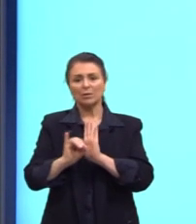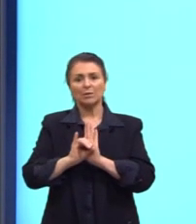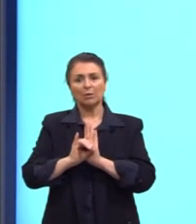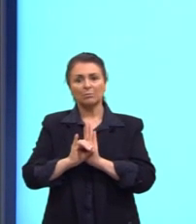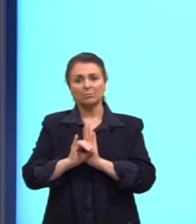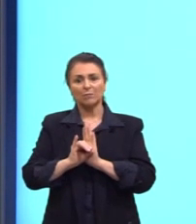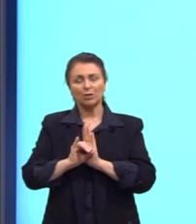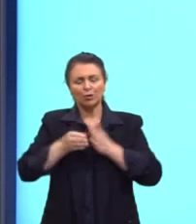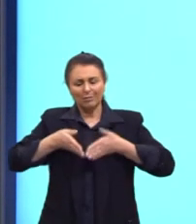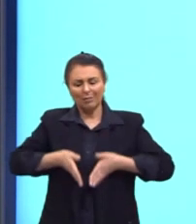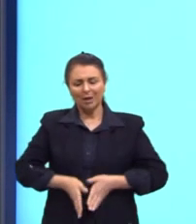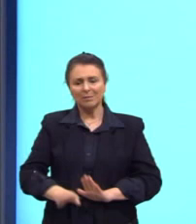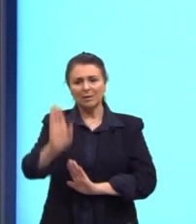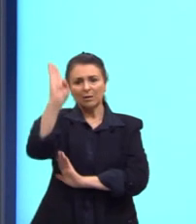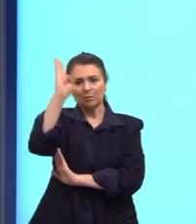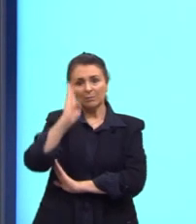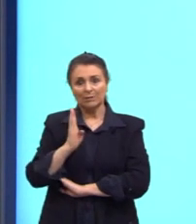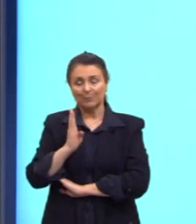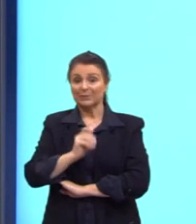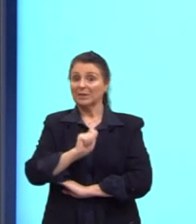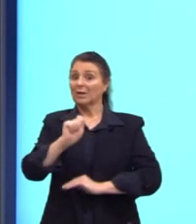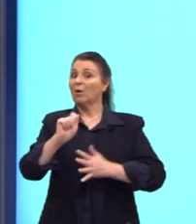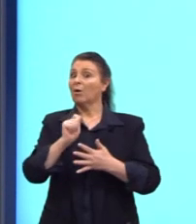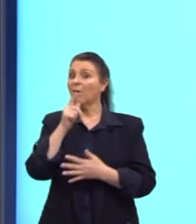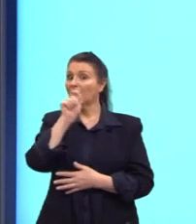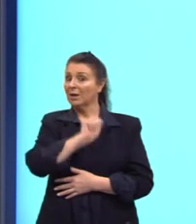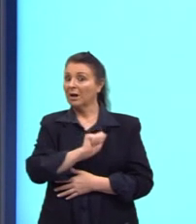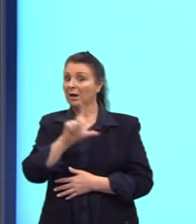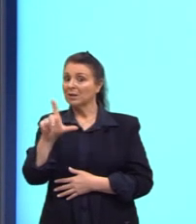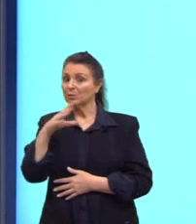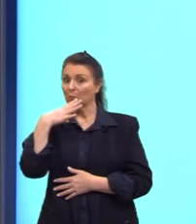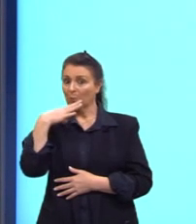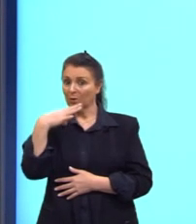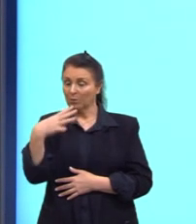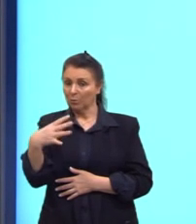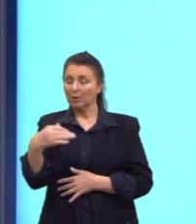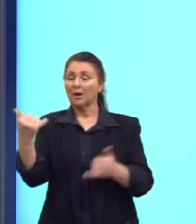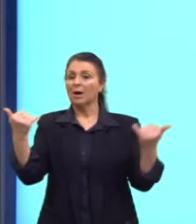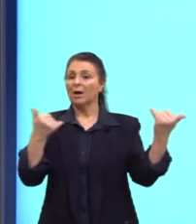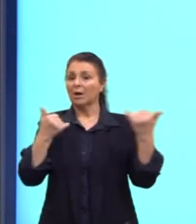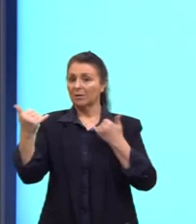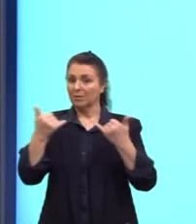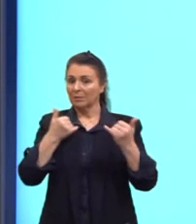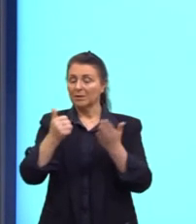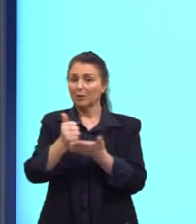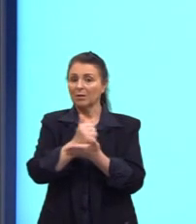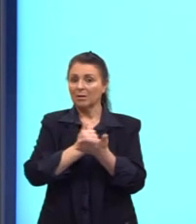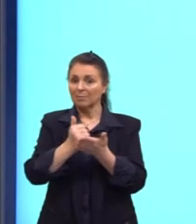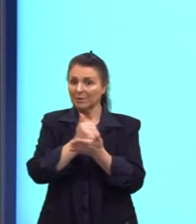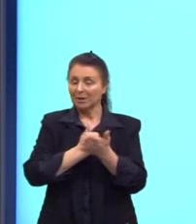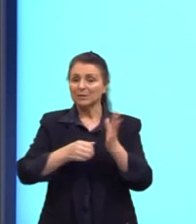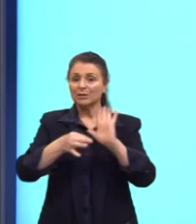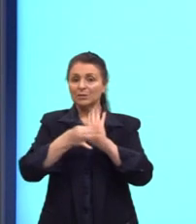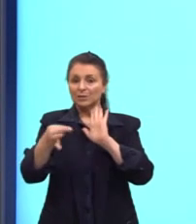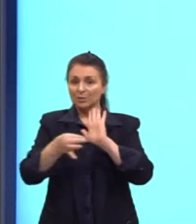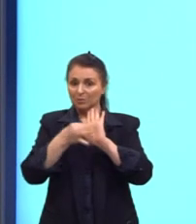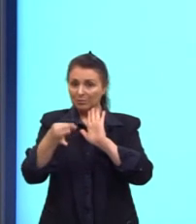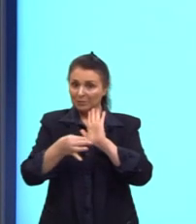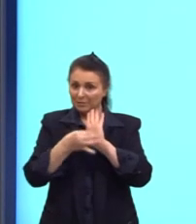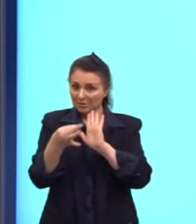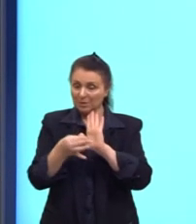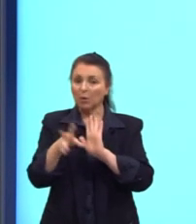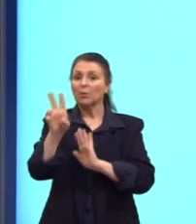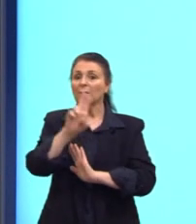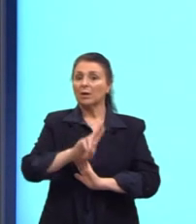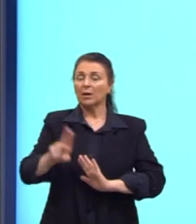E aí eu destaquei em azul, porque essa informação é base de argumentação dada a partir de